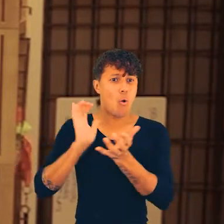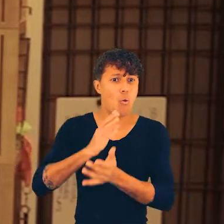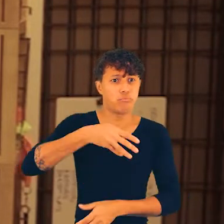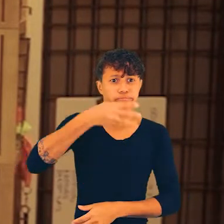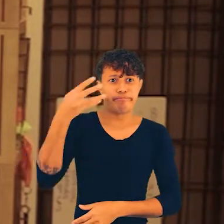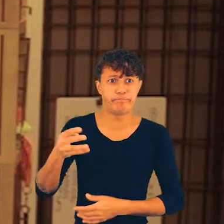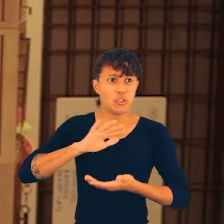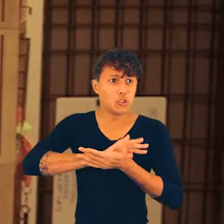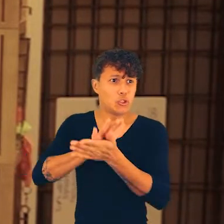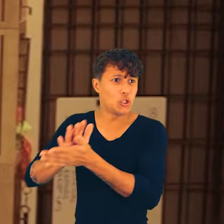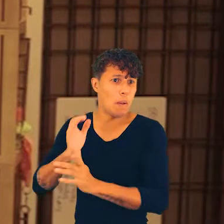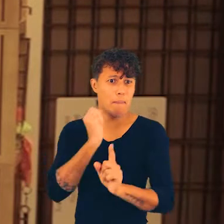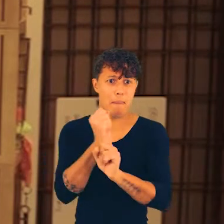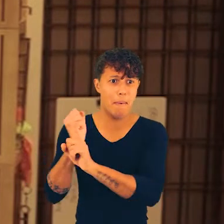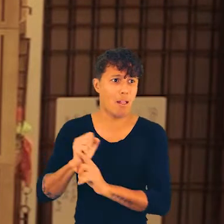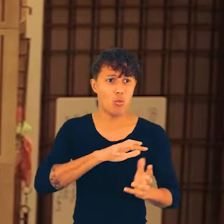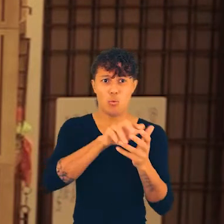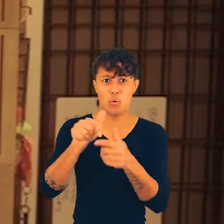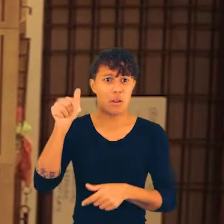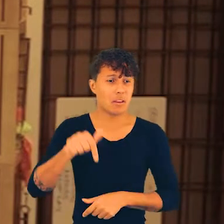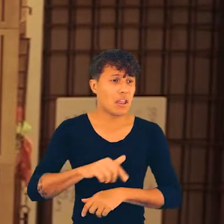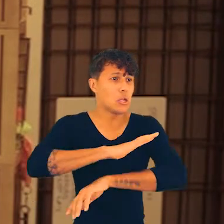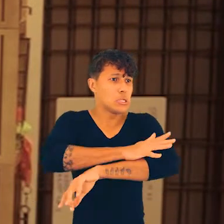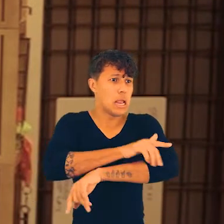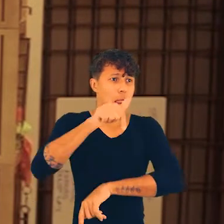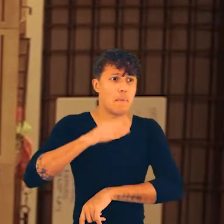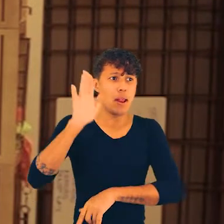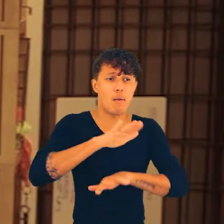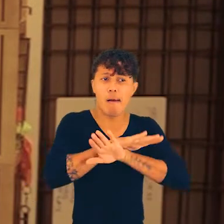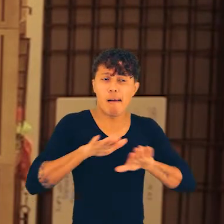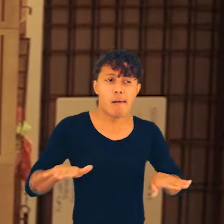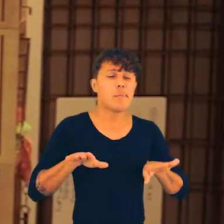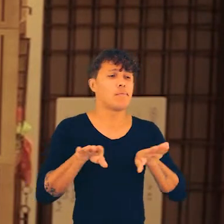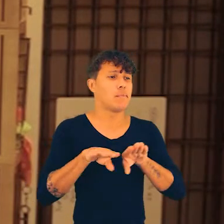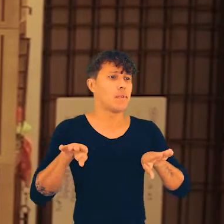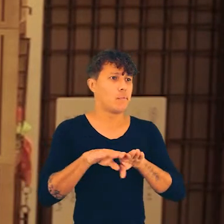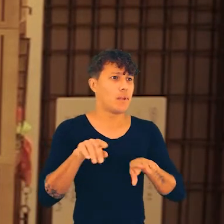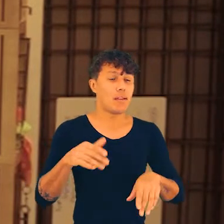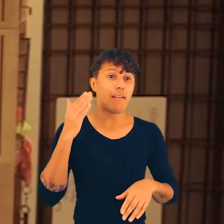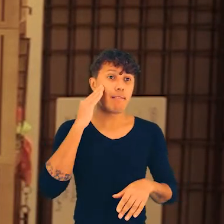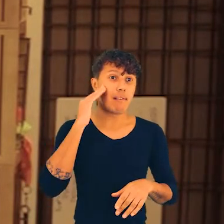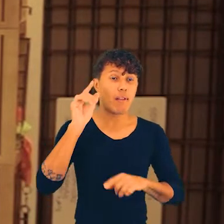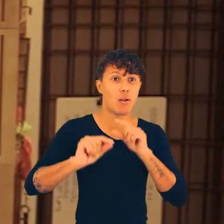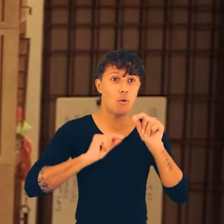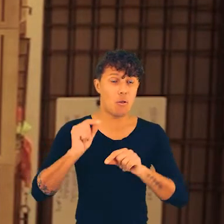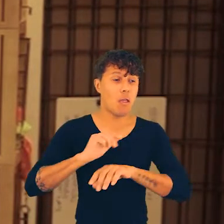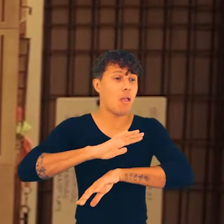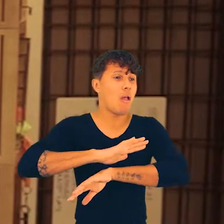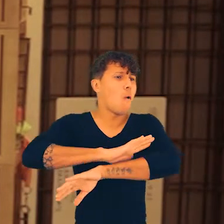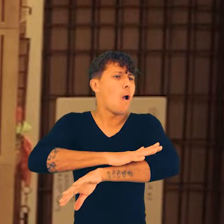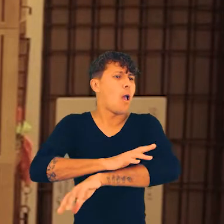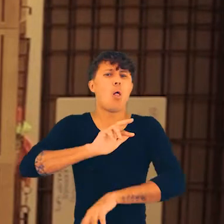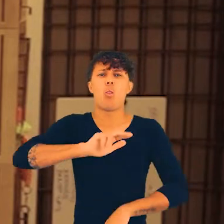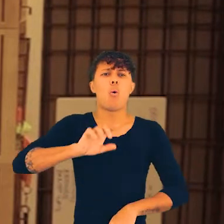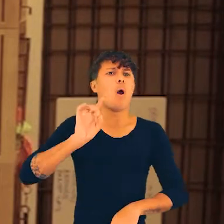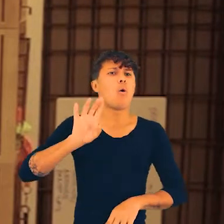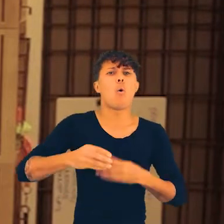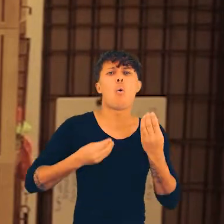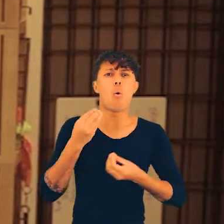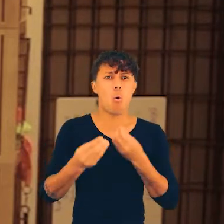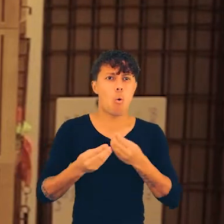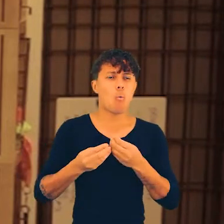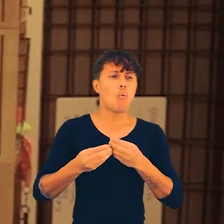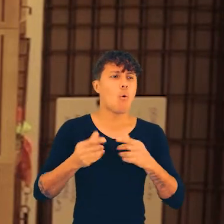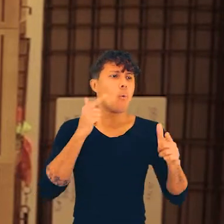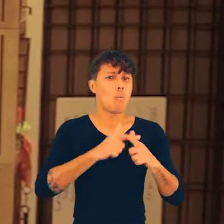comunidade no mundo. E também luto pelo fim do racismo no Brasil. Inclusive, entendendo que o racismo não é, não se trata